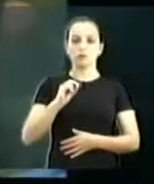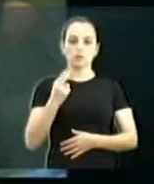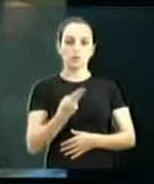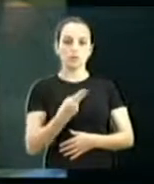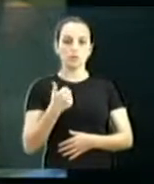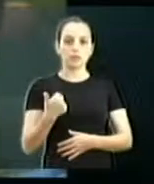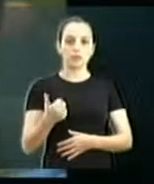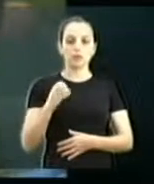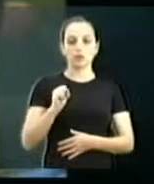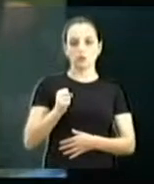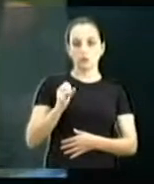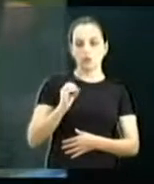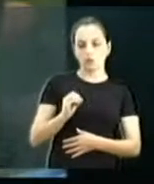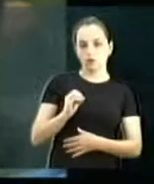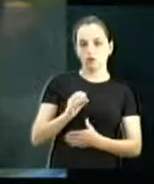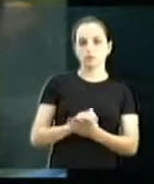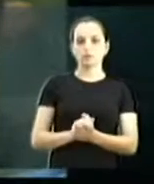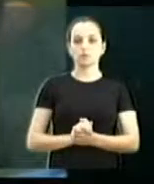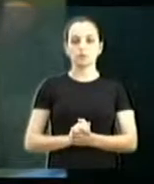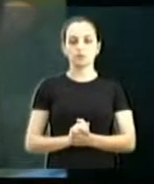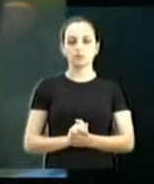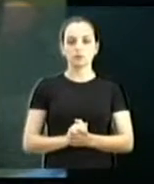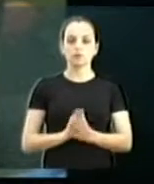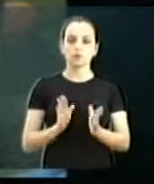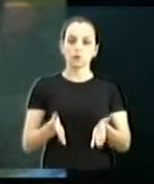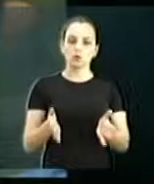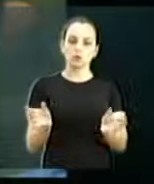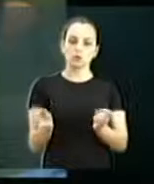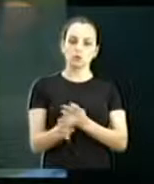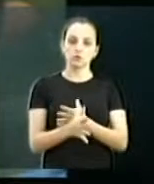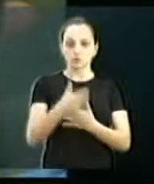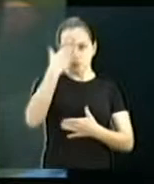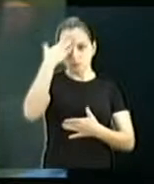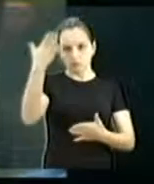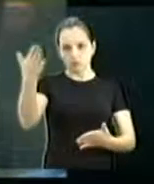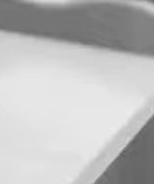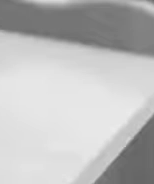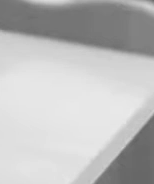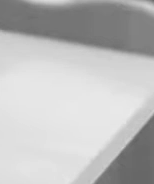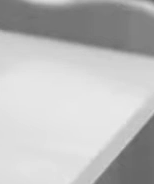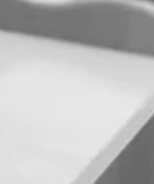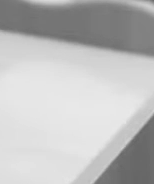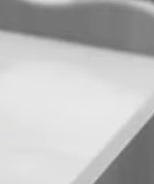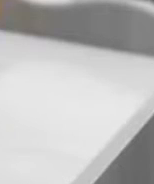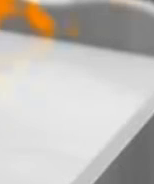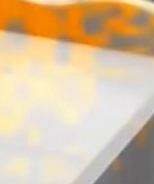100 e 180. Hoje é só isso. Muito obrigado e boa noite.